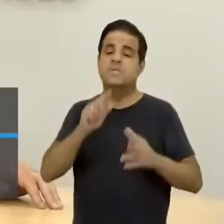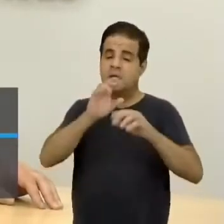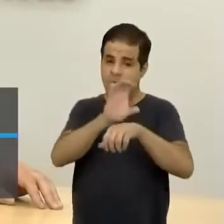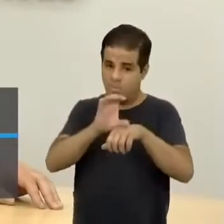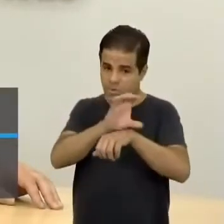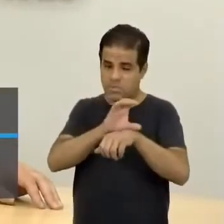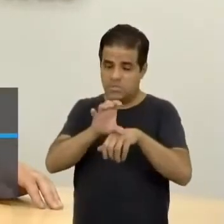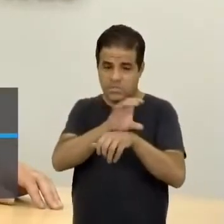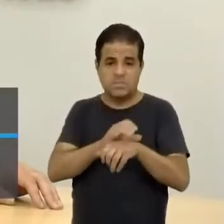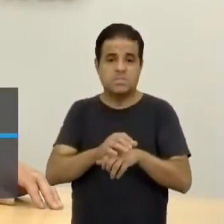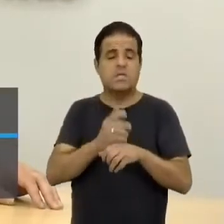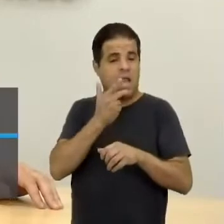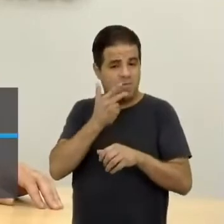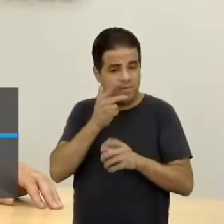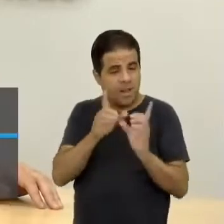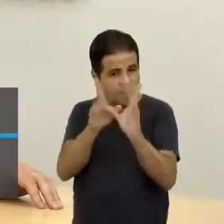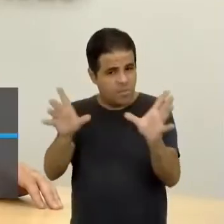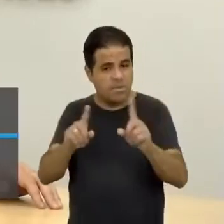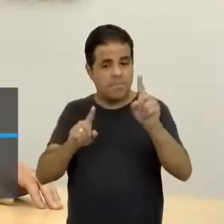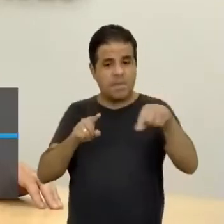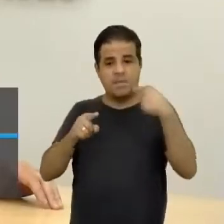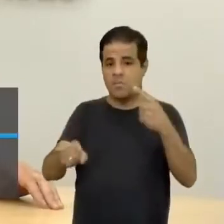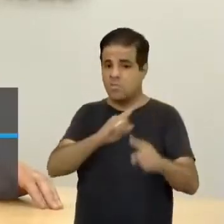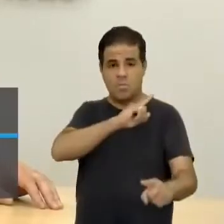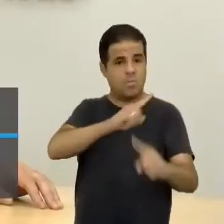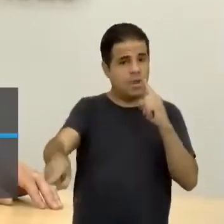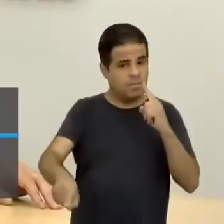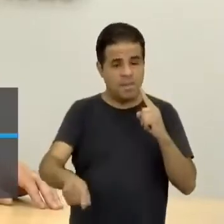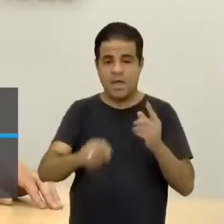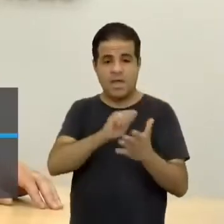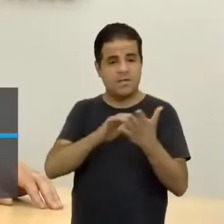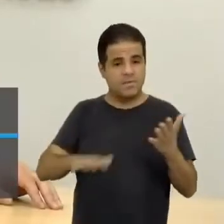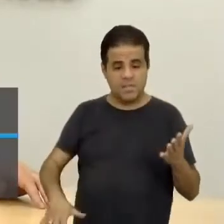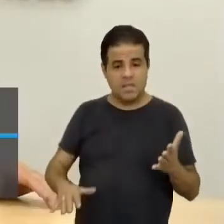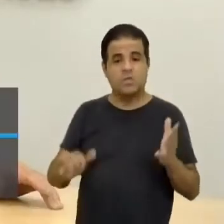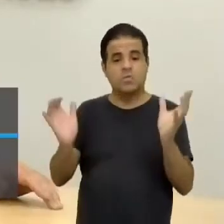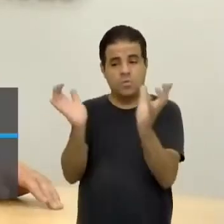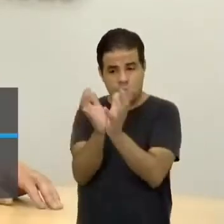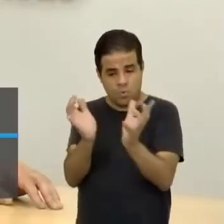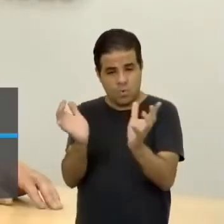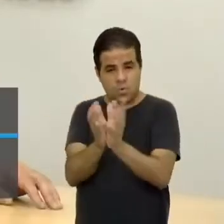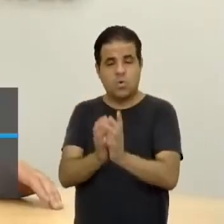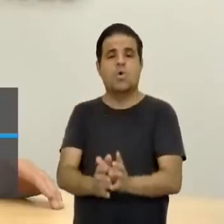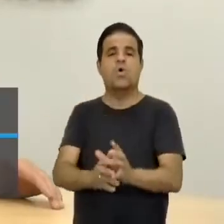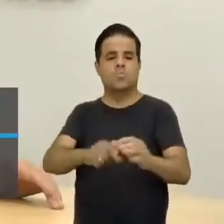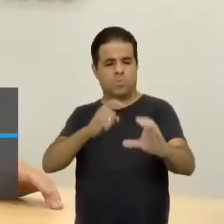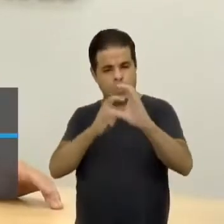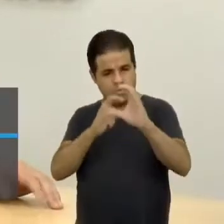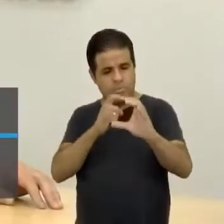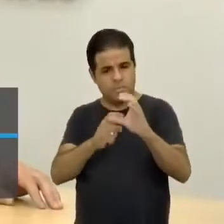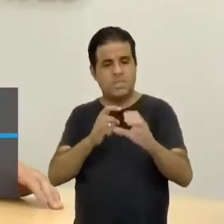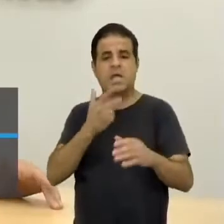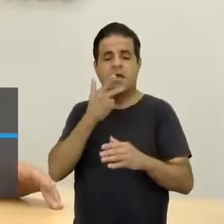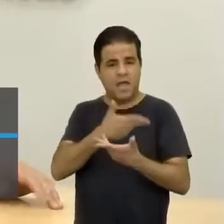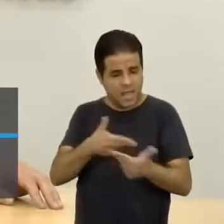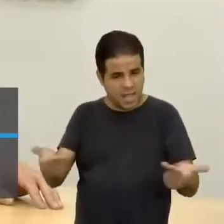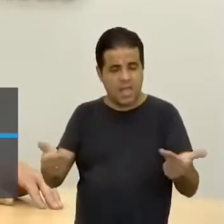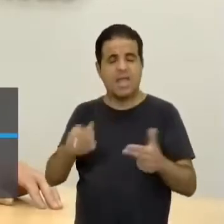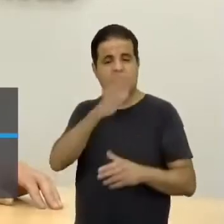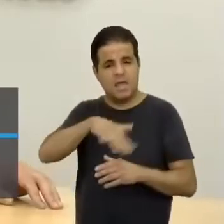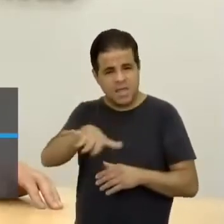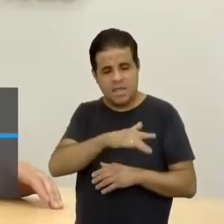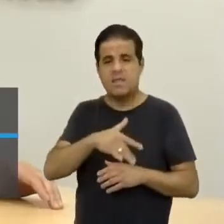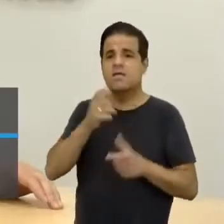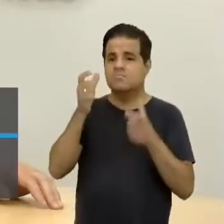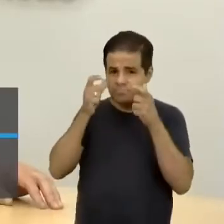uma constituição que se diz democrata e logo de cara proíbe a atividade do Partido Comunista, refletindo, evidentemente, os interesses